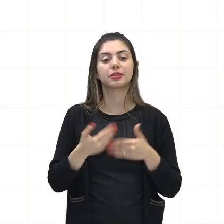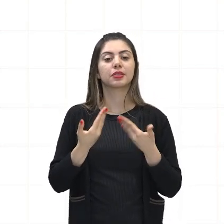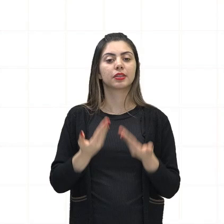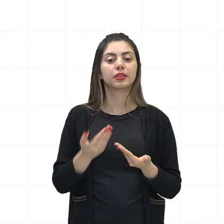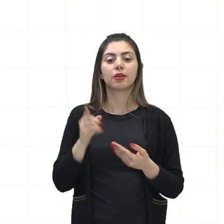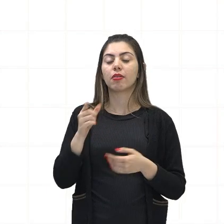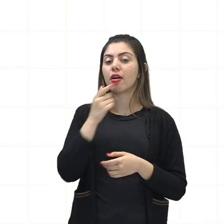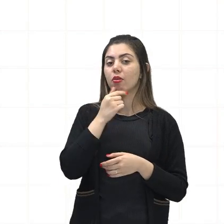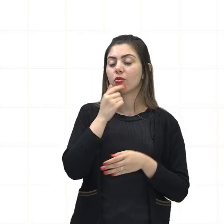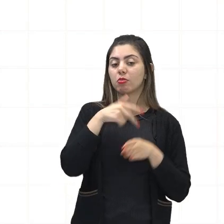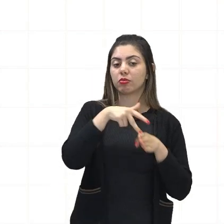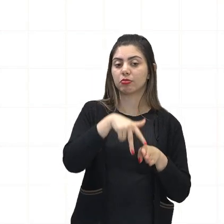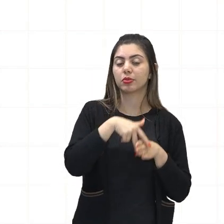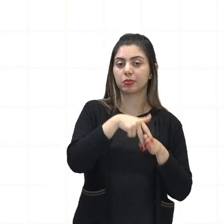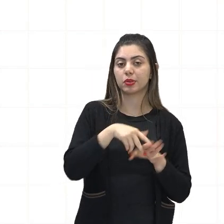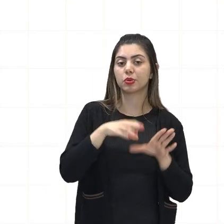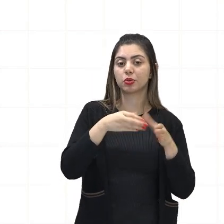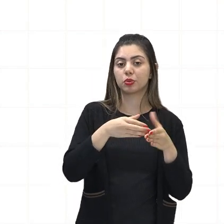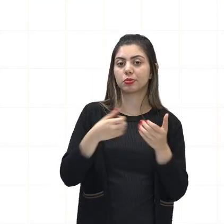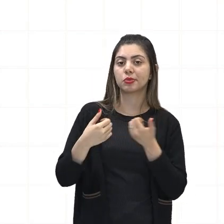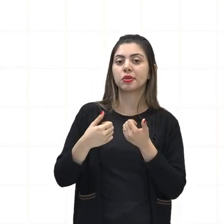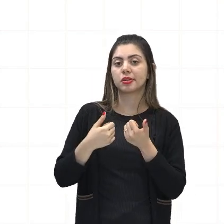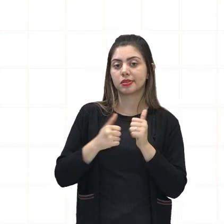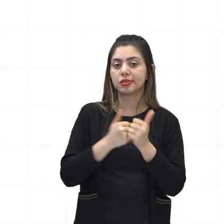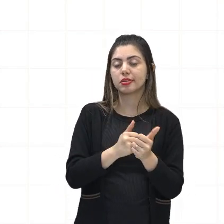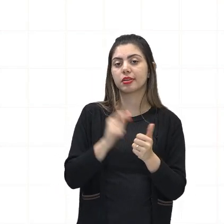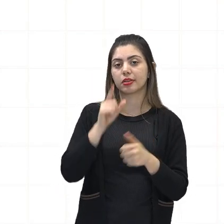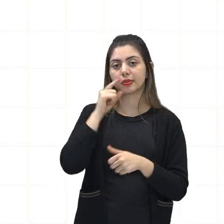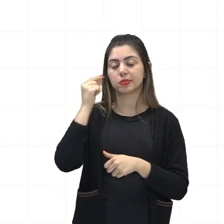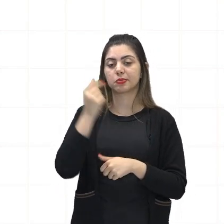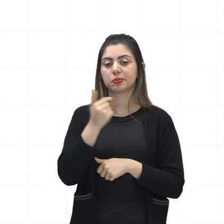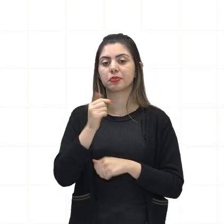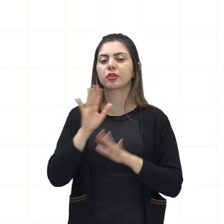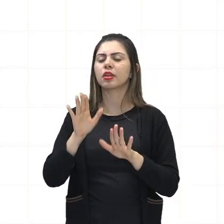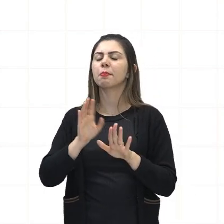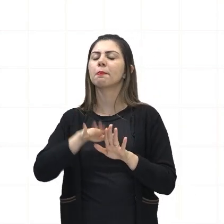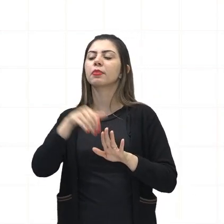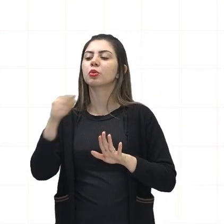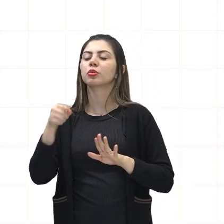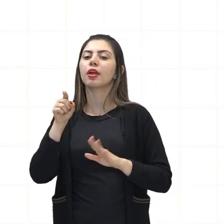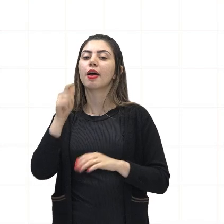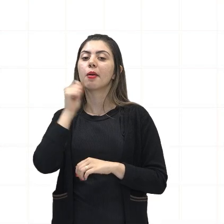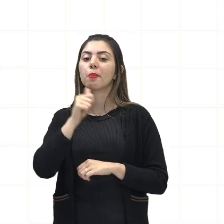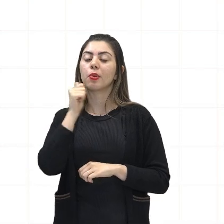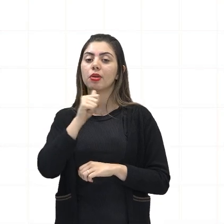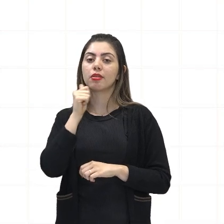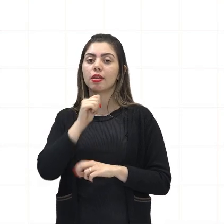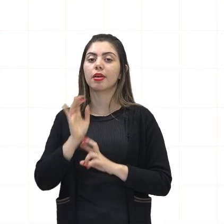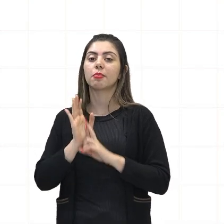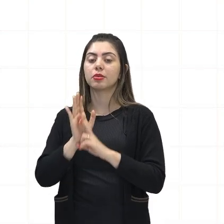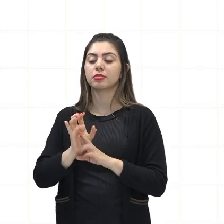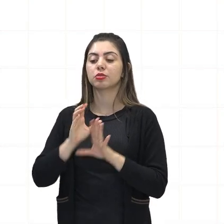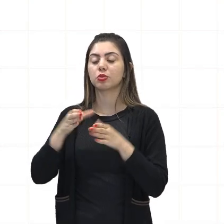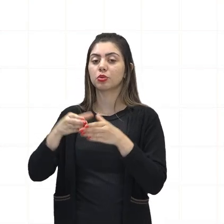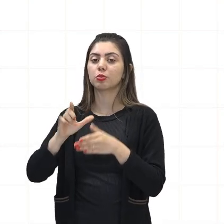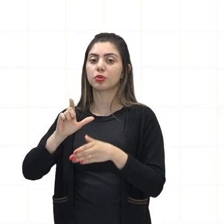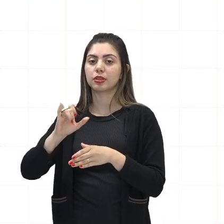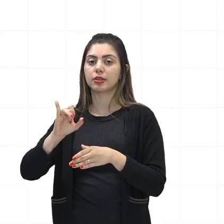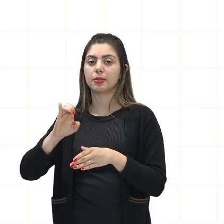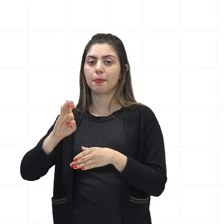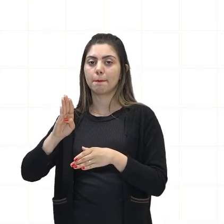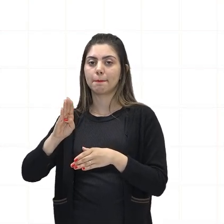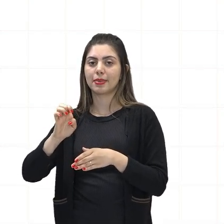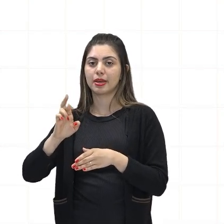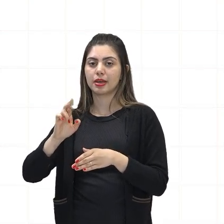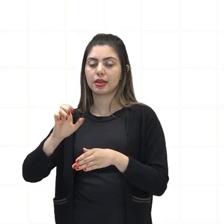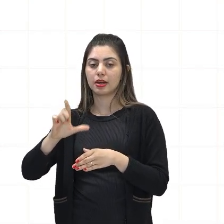representa o Partido Conservador, e a moça do outro lado ali representa, então, o Partido Liberal, tendo o Dom Pedro como